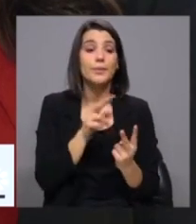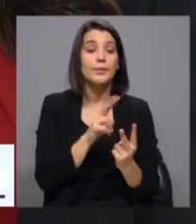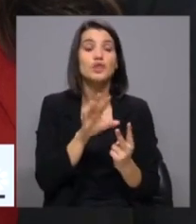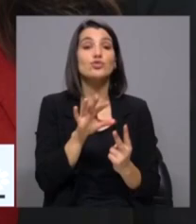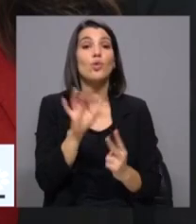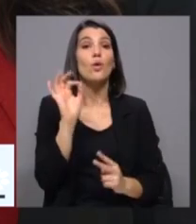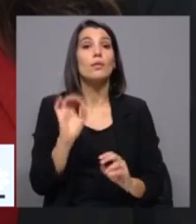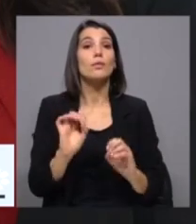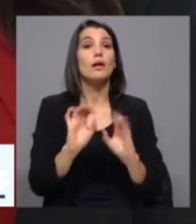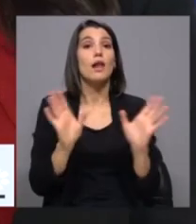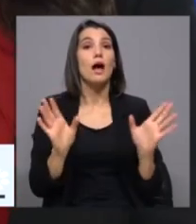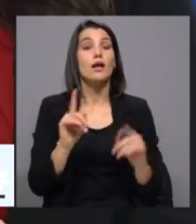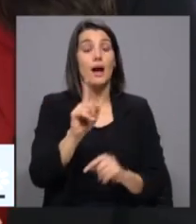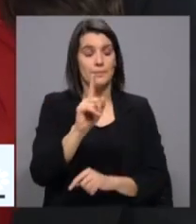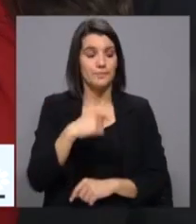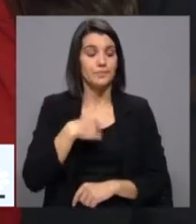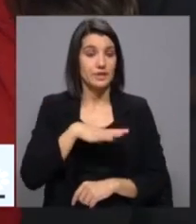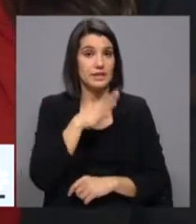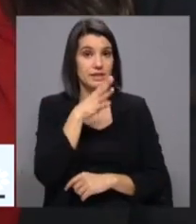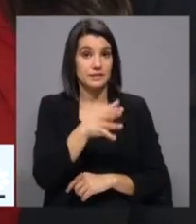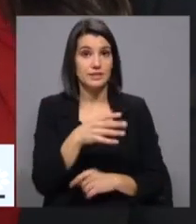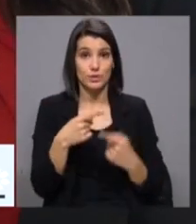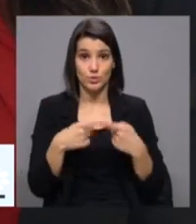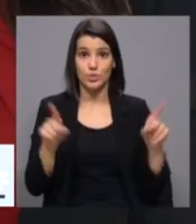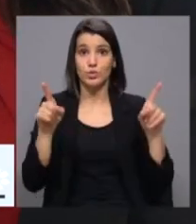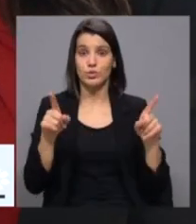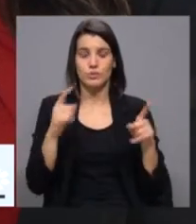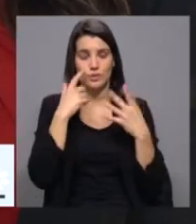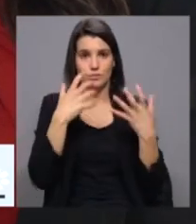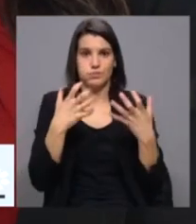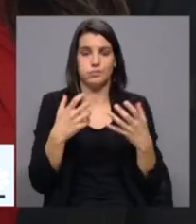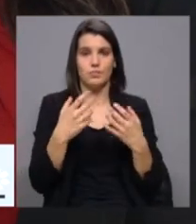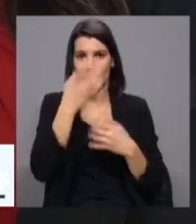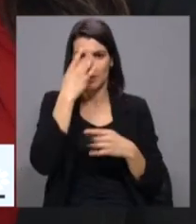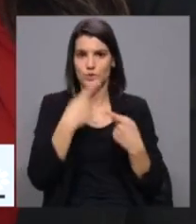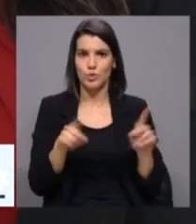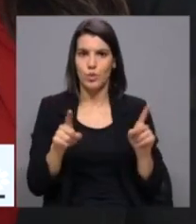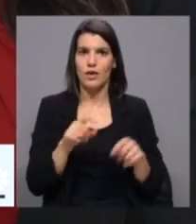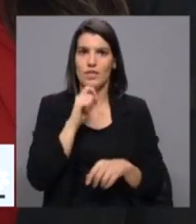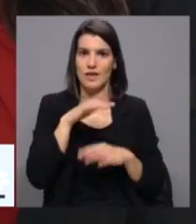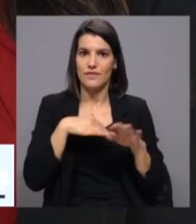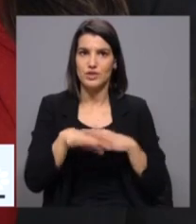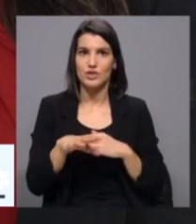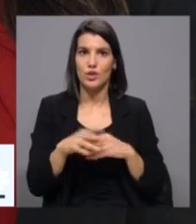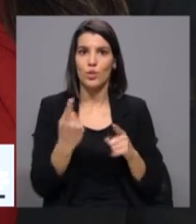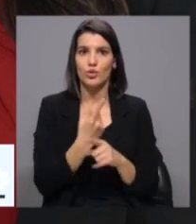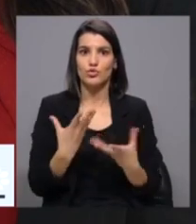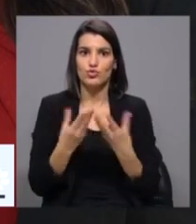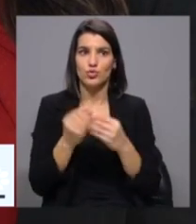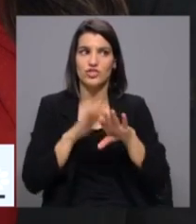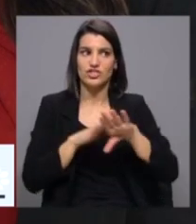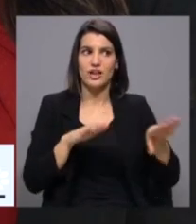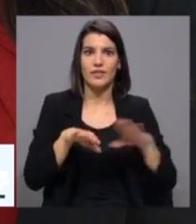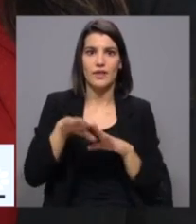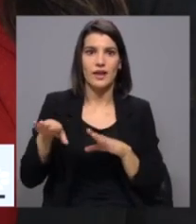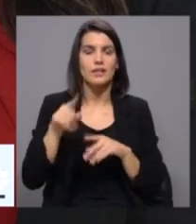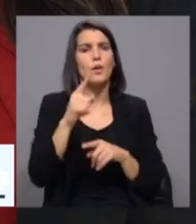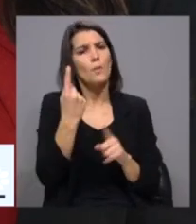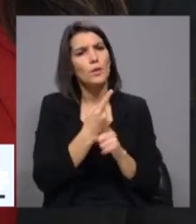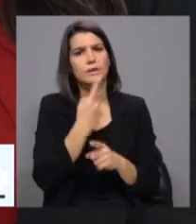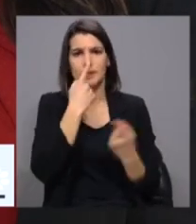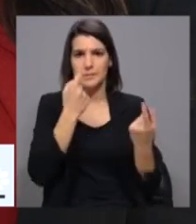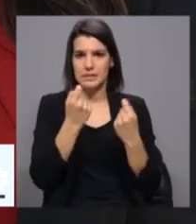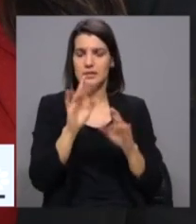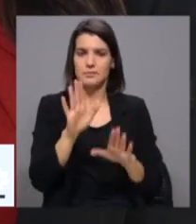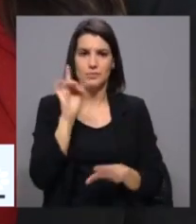Mas há, e eu queria dizer isto, esta divergência profunda sobre se é possível fazer coisas com o governo da esquerda ou da direita, mas temos uma convergência que é muito